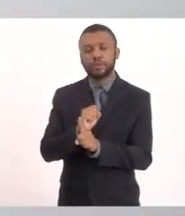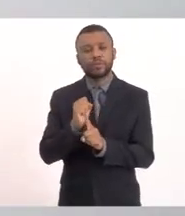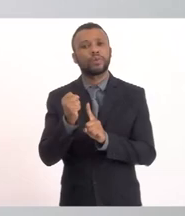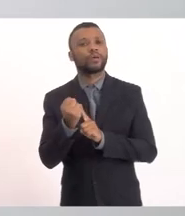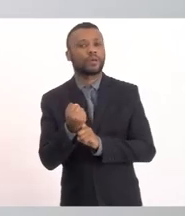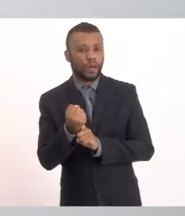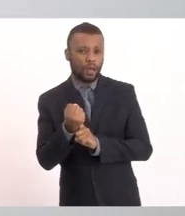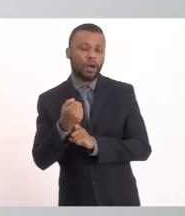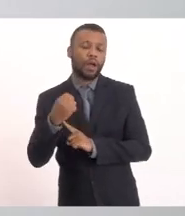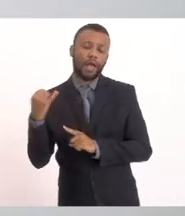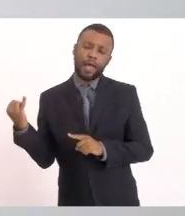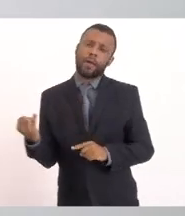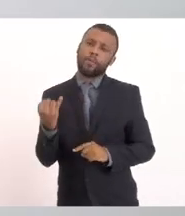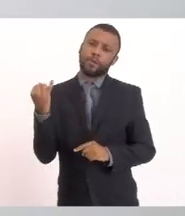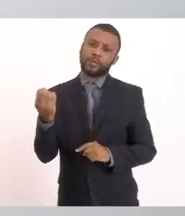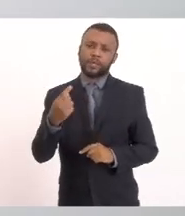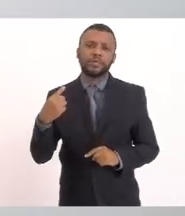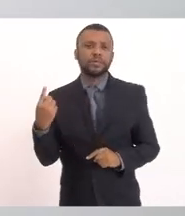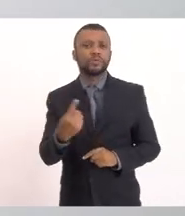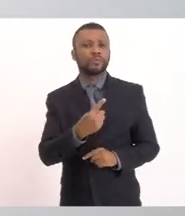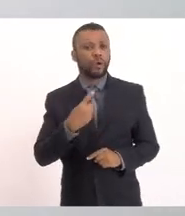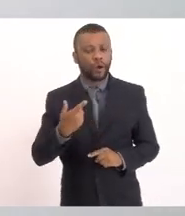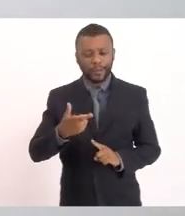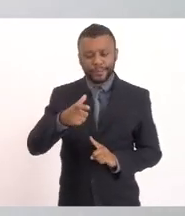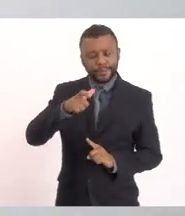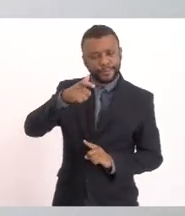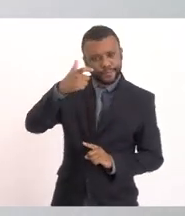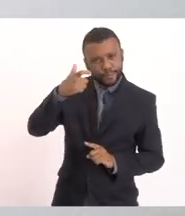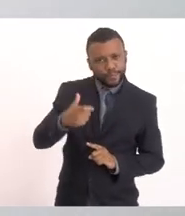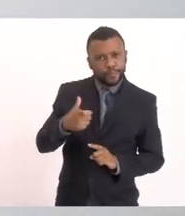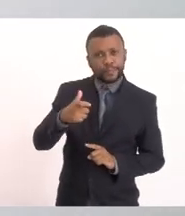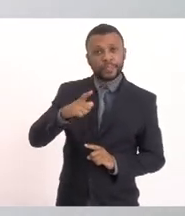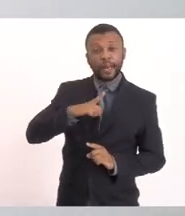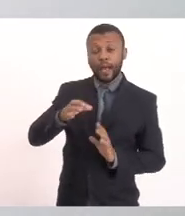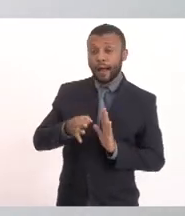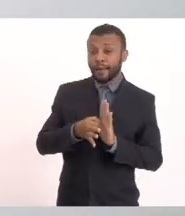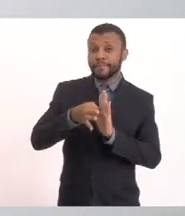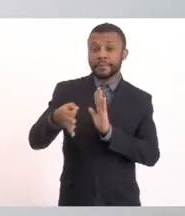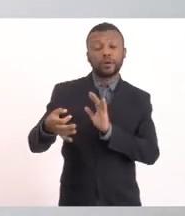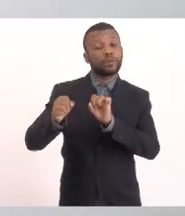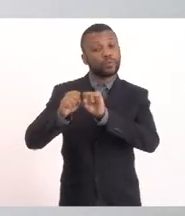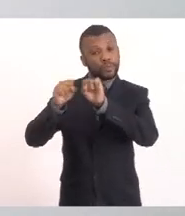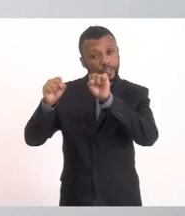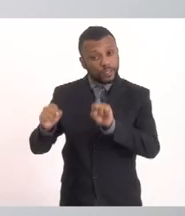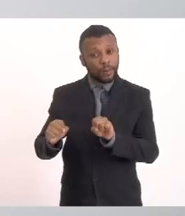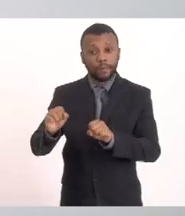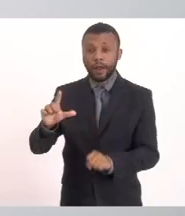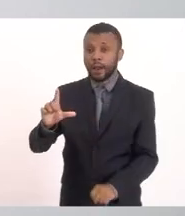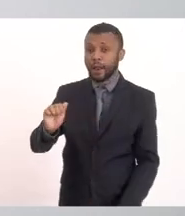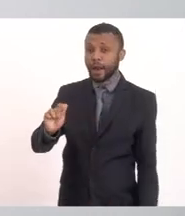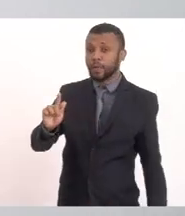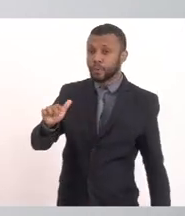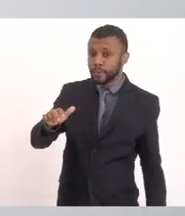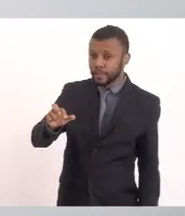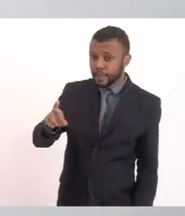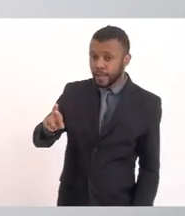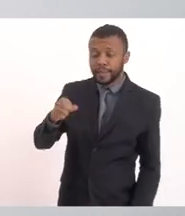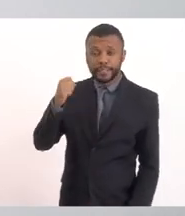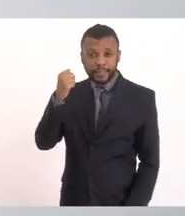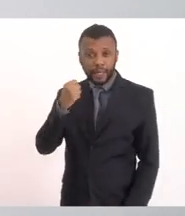importante Que a gente Coloque A visão do sistema Lagunar de Saquarema Como um todo